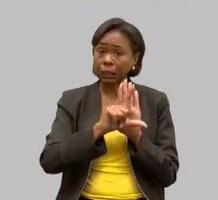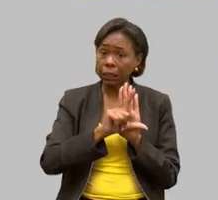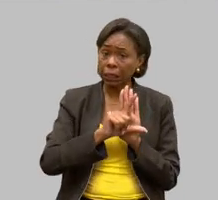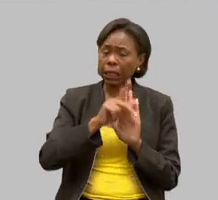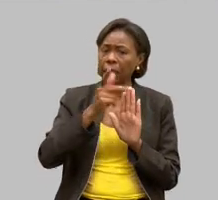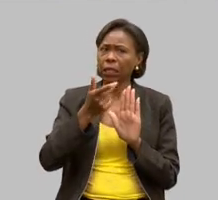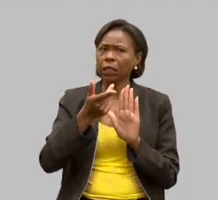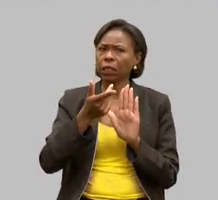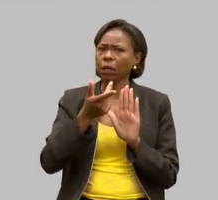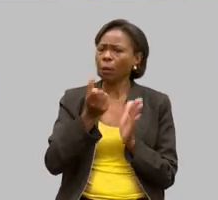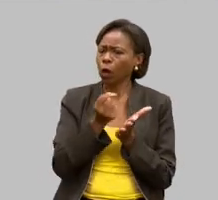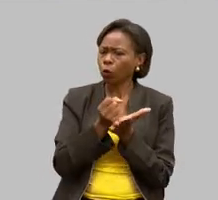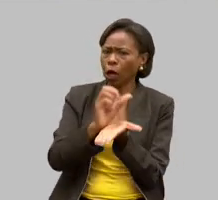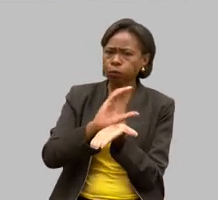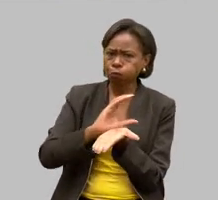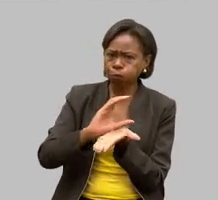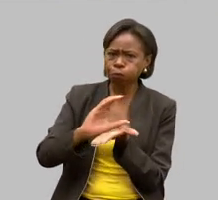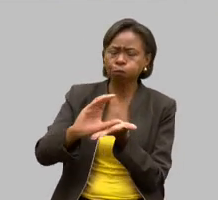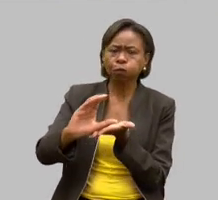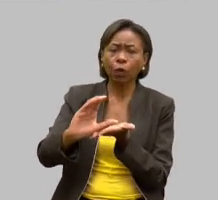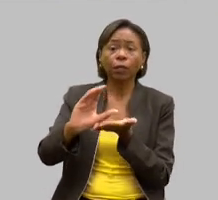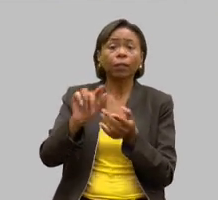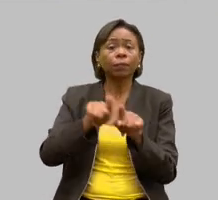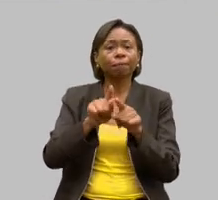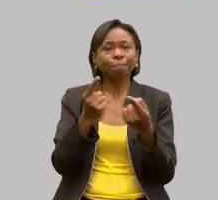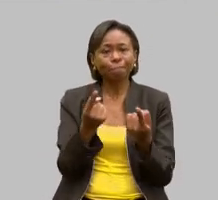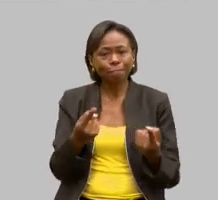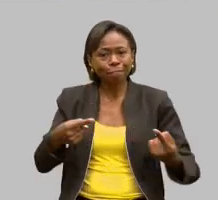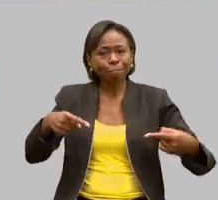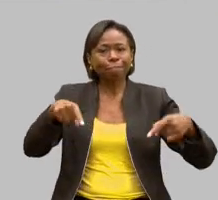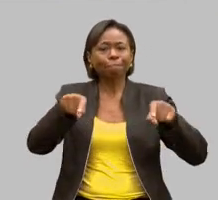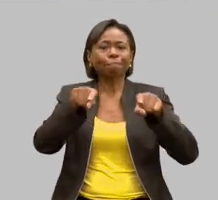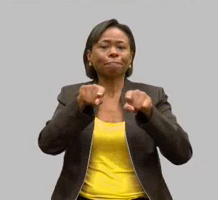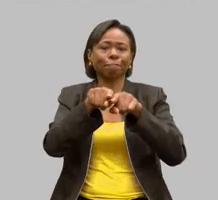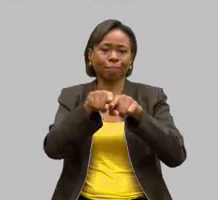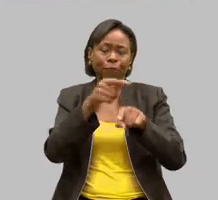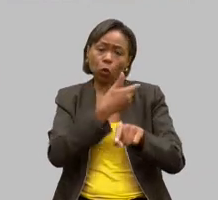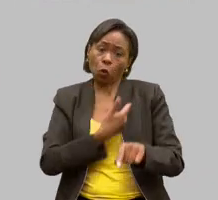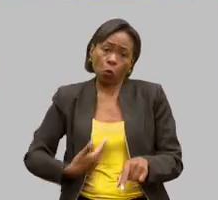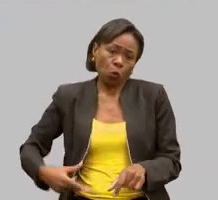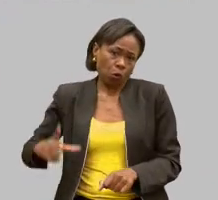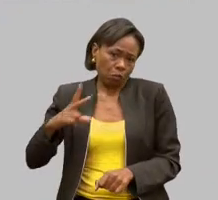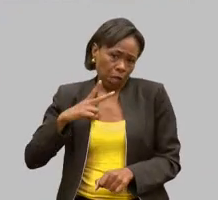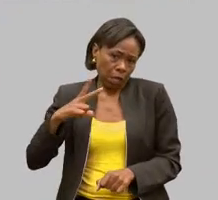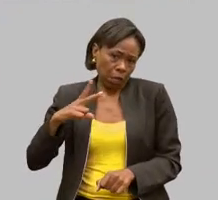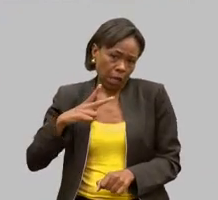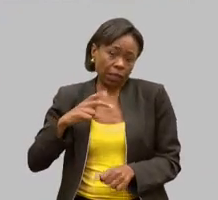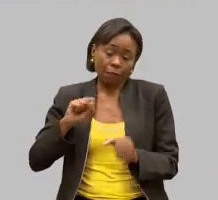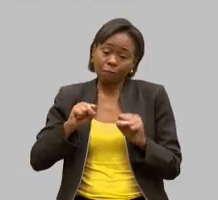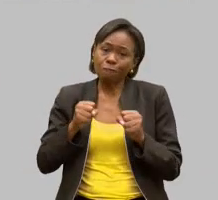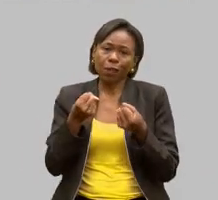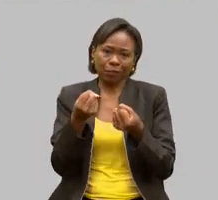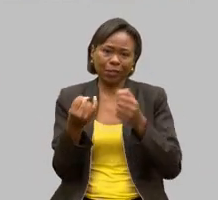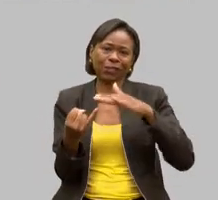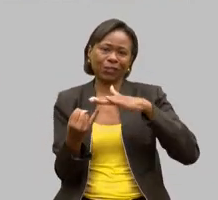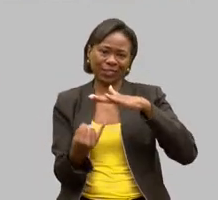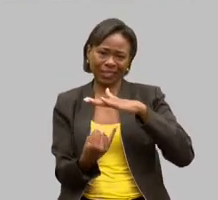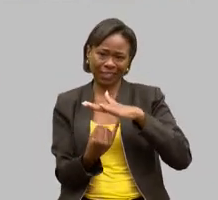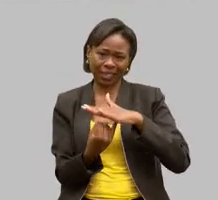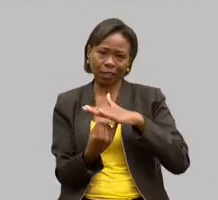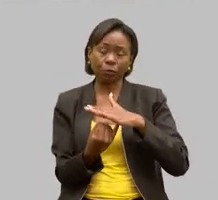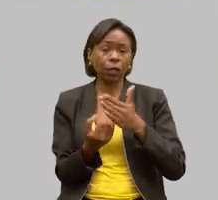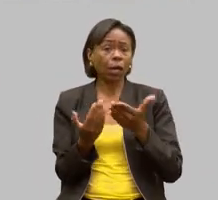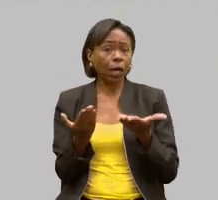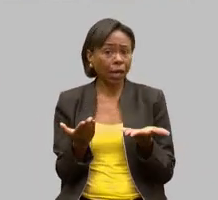recursos, efetivação de parcerias públicas e privadas e fortalecimento institucional. Que esta singela